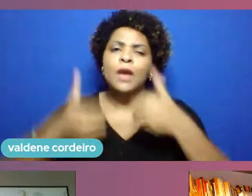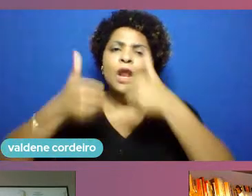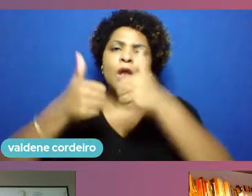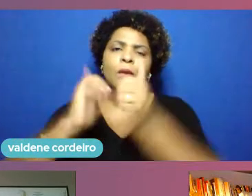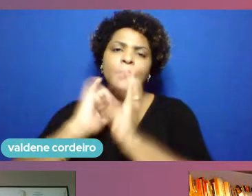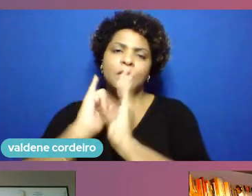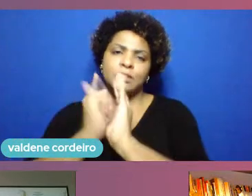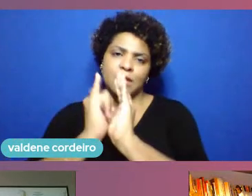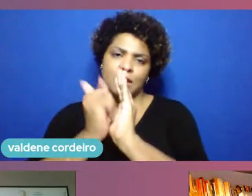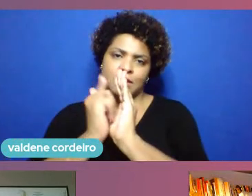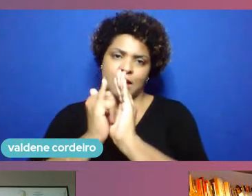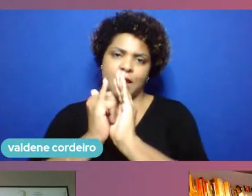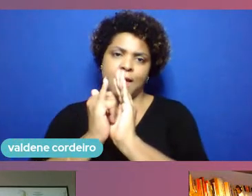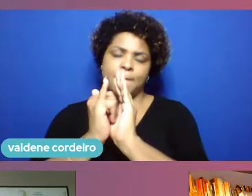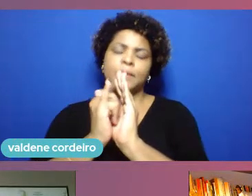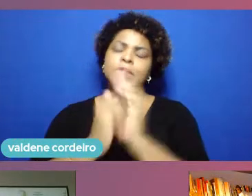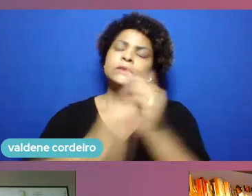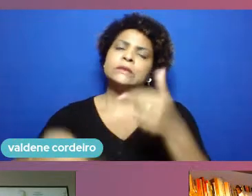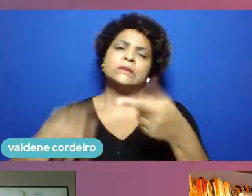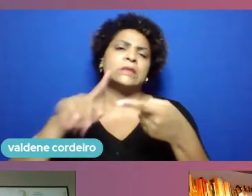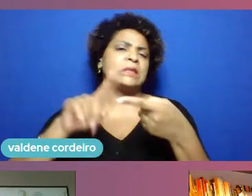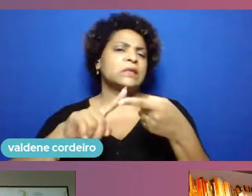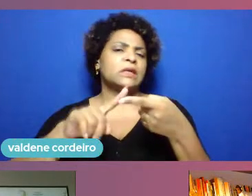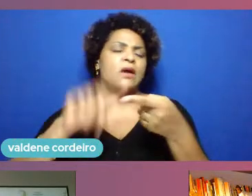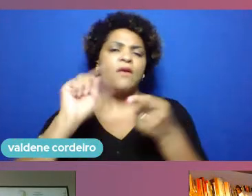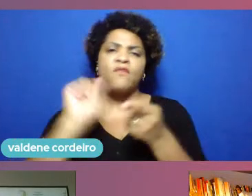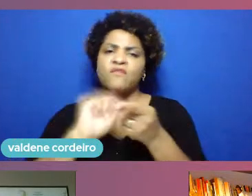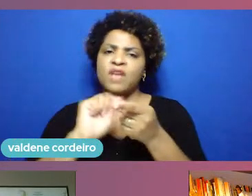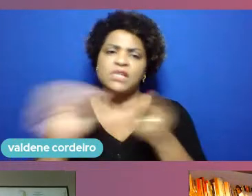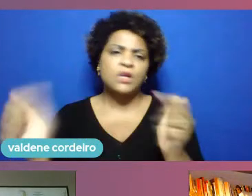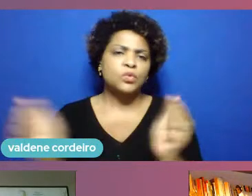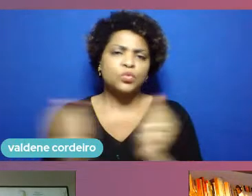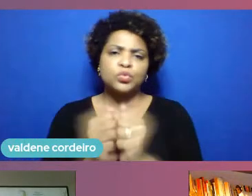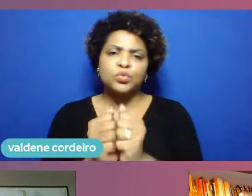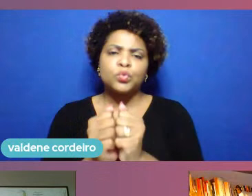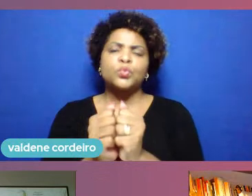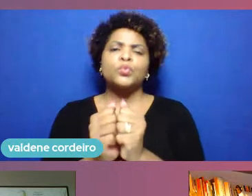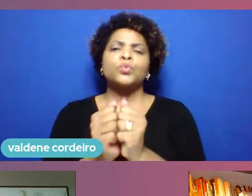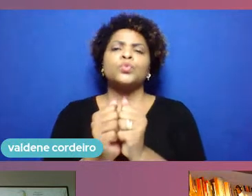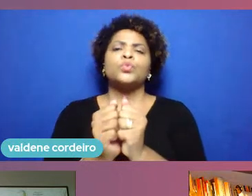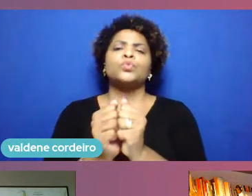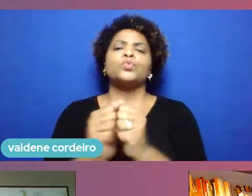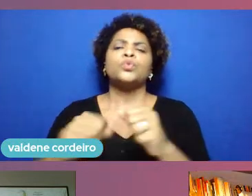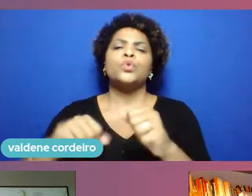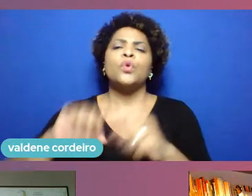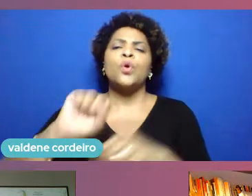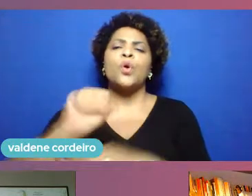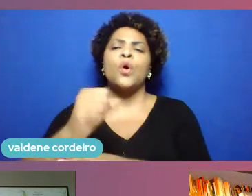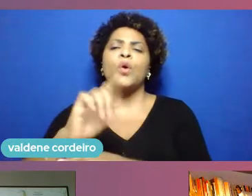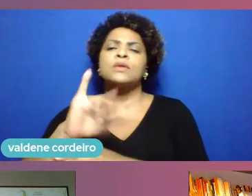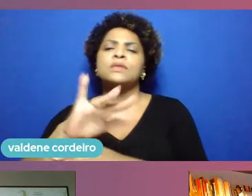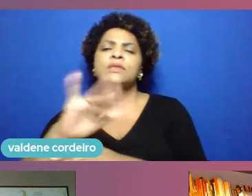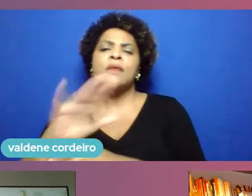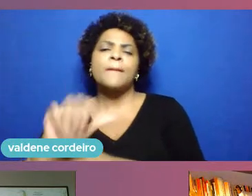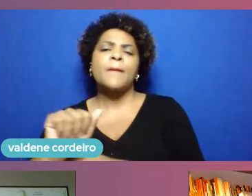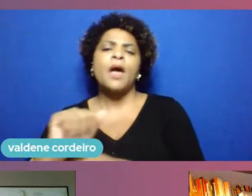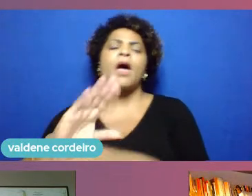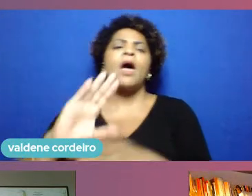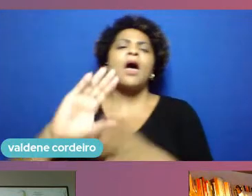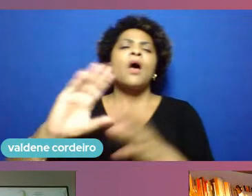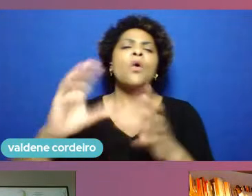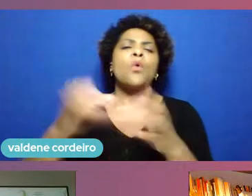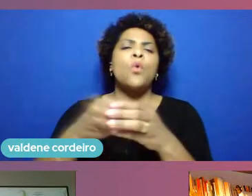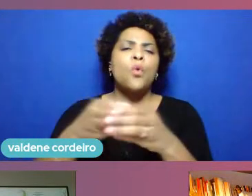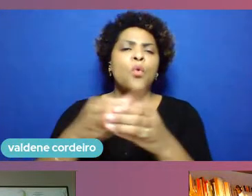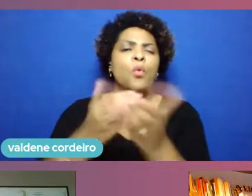Desde a atuação junto com, apoiando as ações da FACET, da SECTE, das incubadoras, de iniciativas junto com